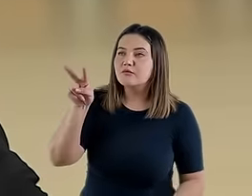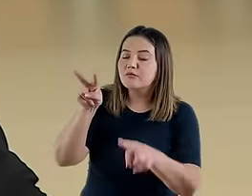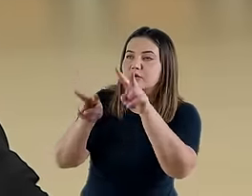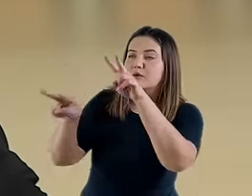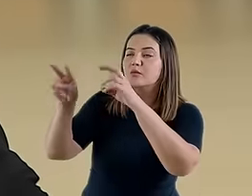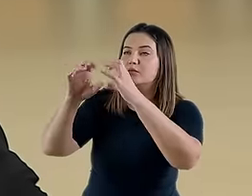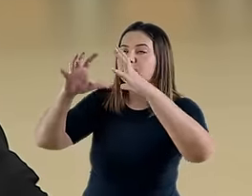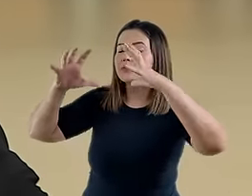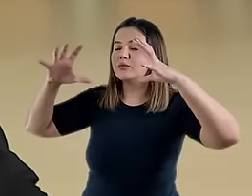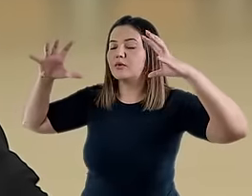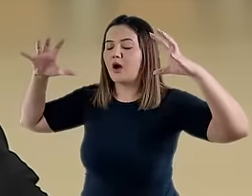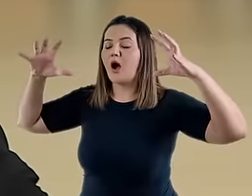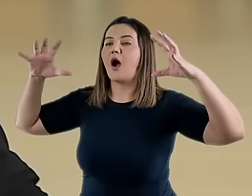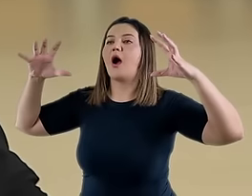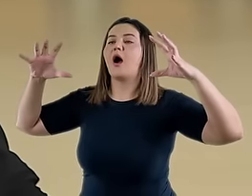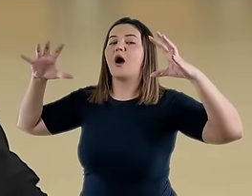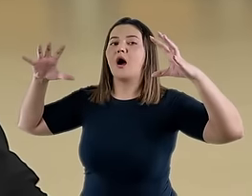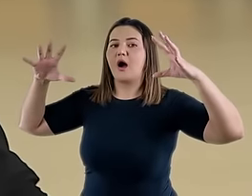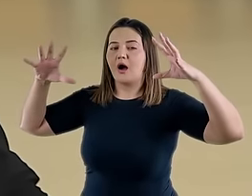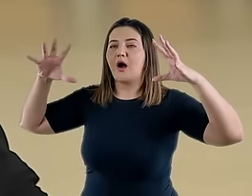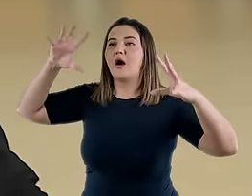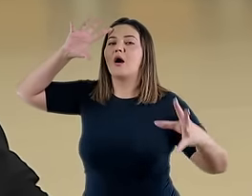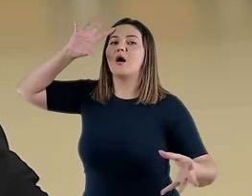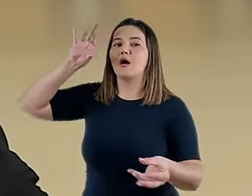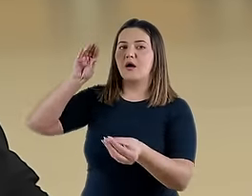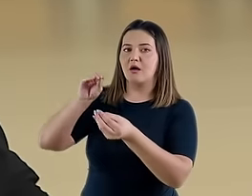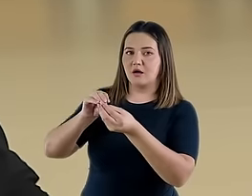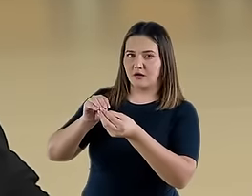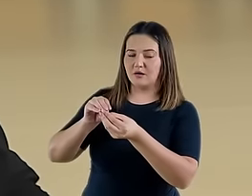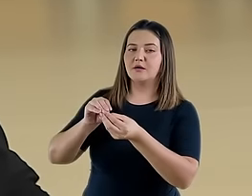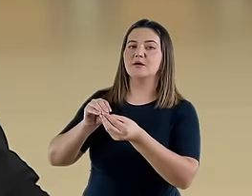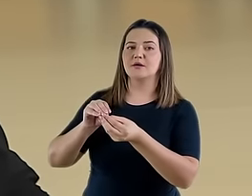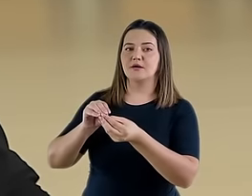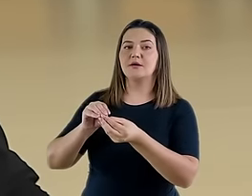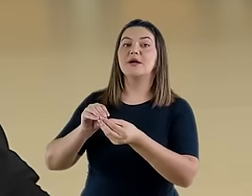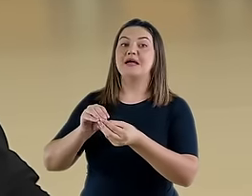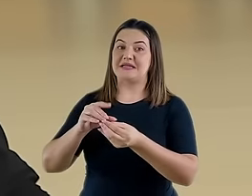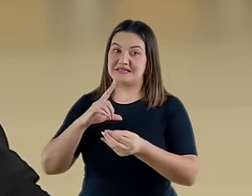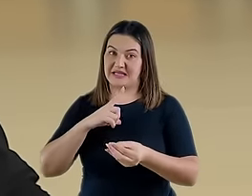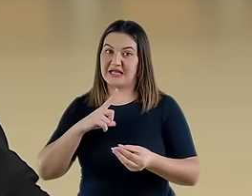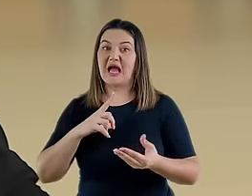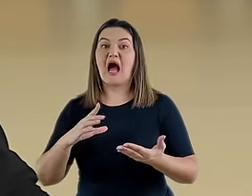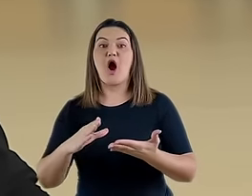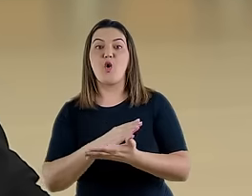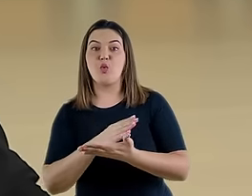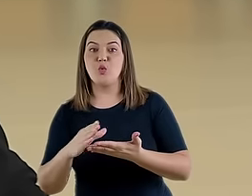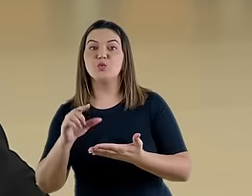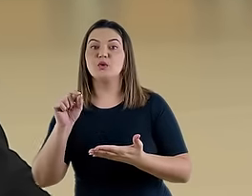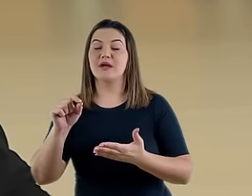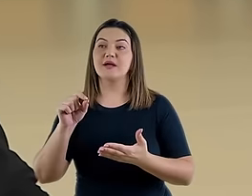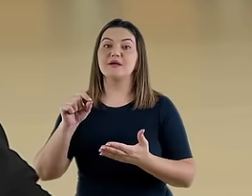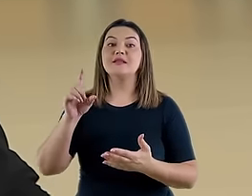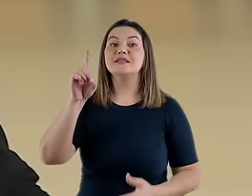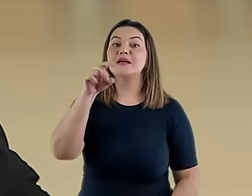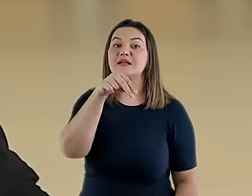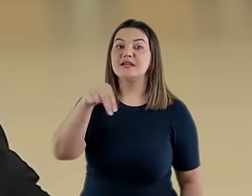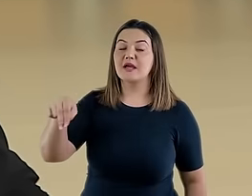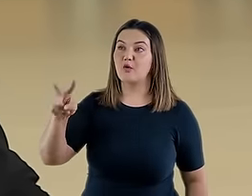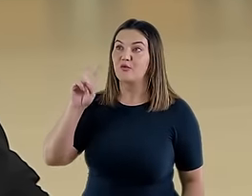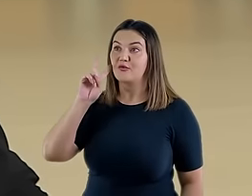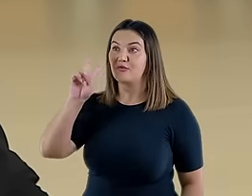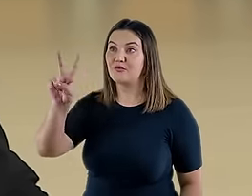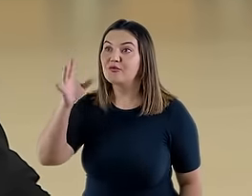que foi mostrado para ele e, nos próximos versos, nós saberemos que certas partes daquilo que Daniel viu,